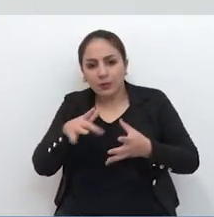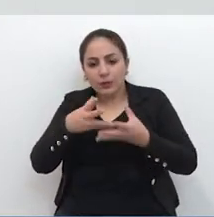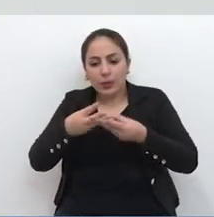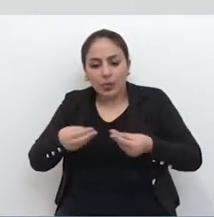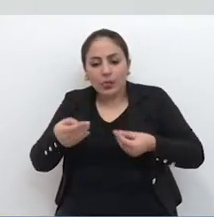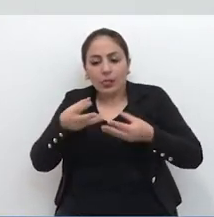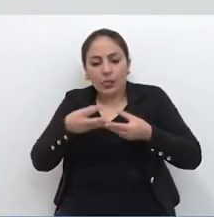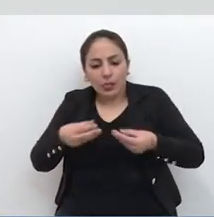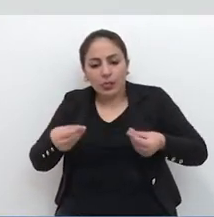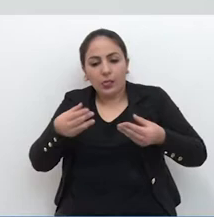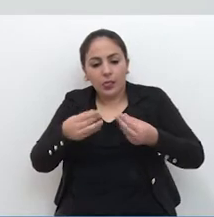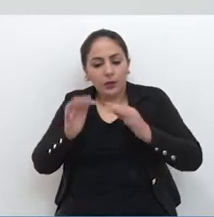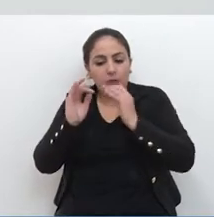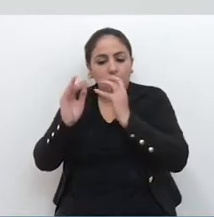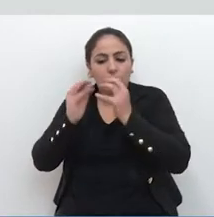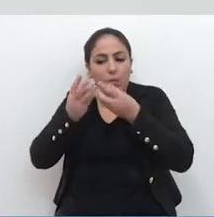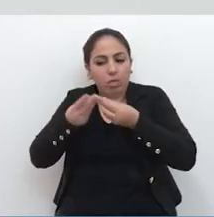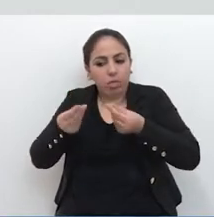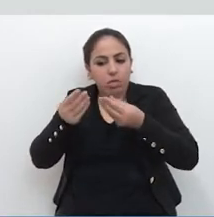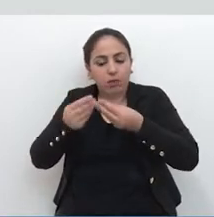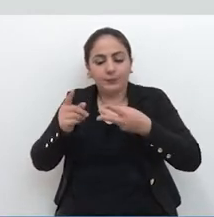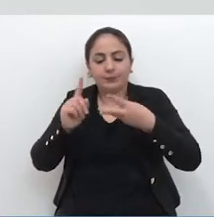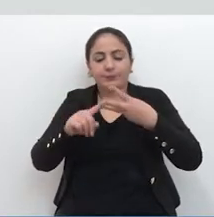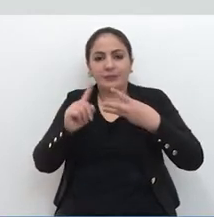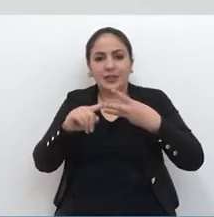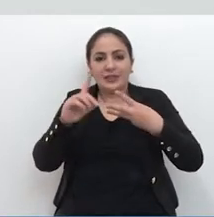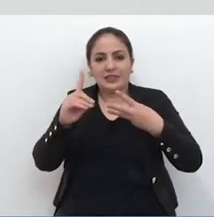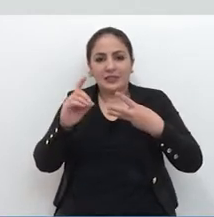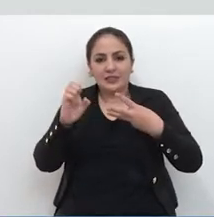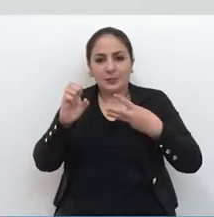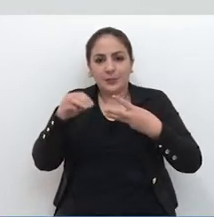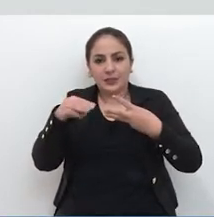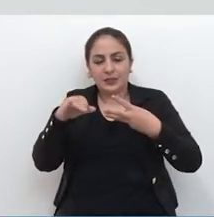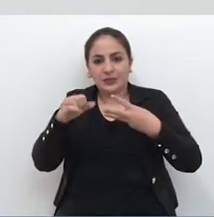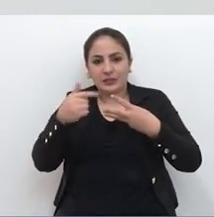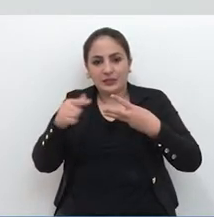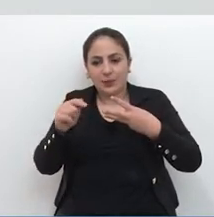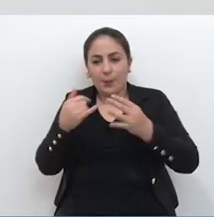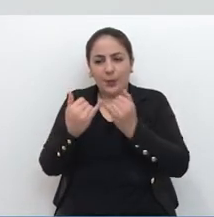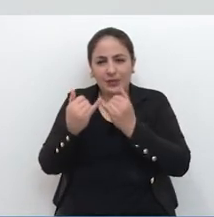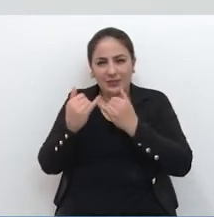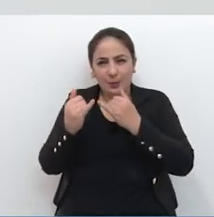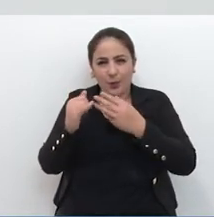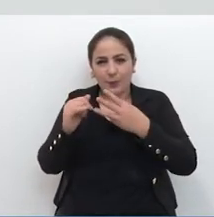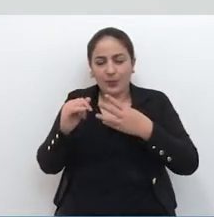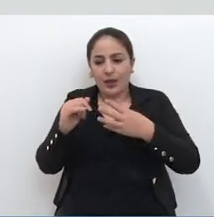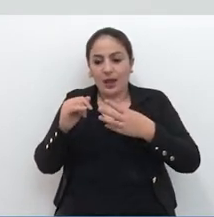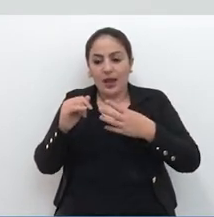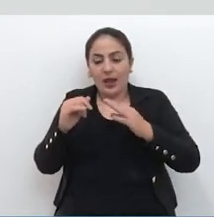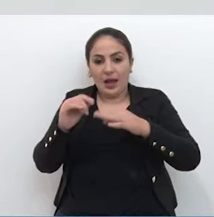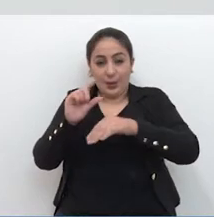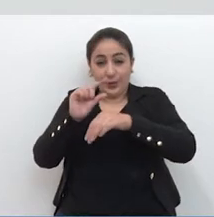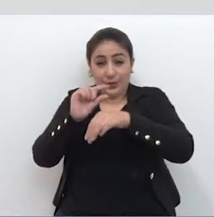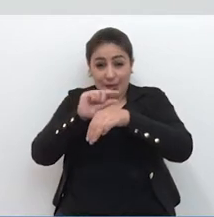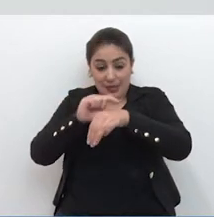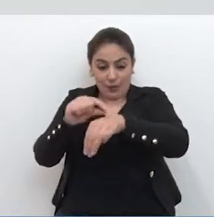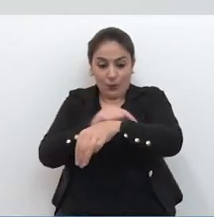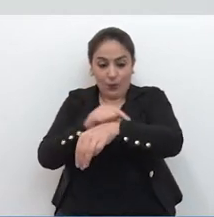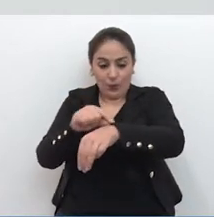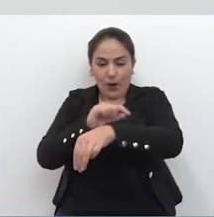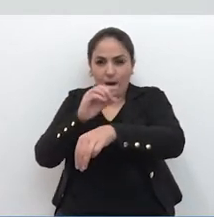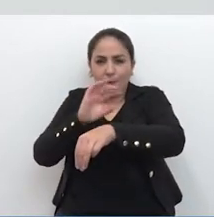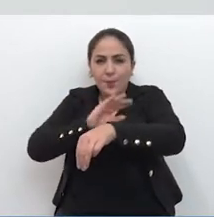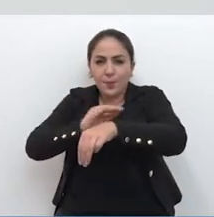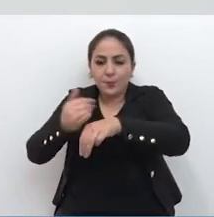deterioração progressiva do neurônio. A desmielinização, que é a lesão daquela capinha de gordura que envolve o